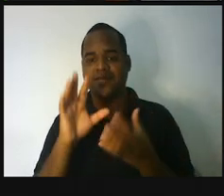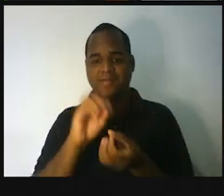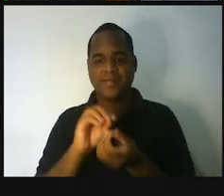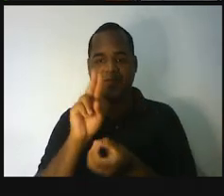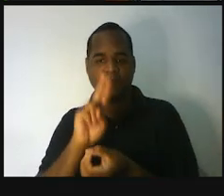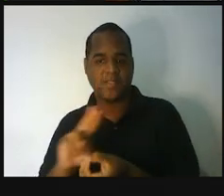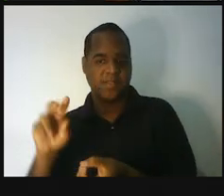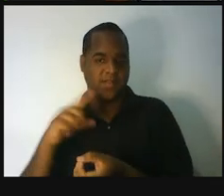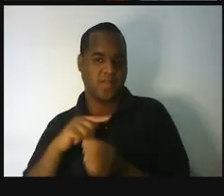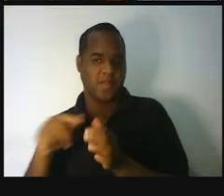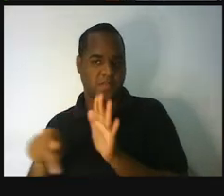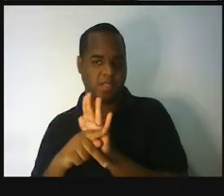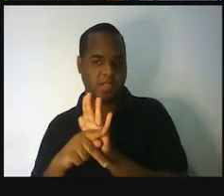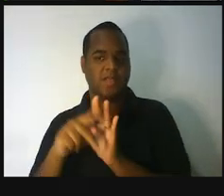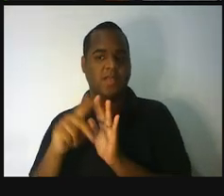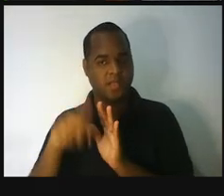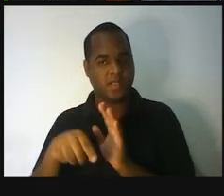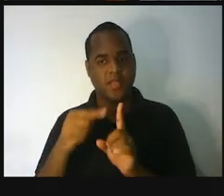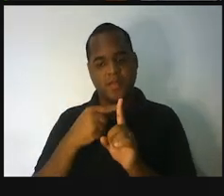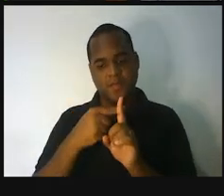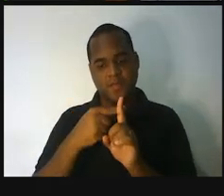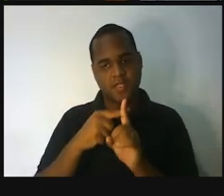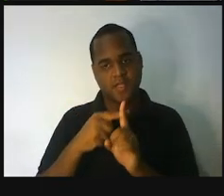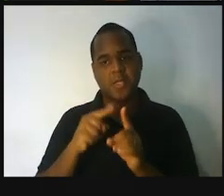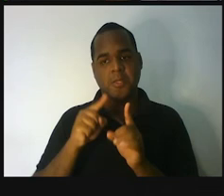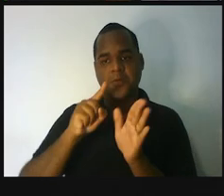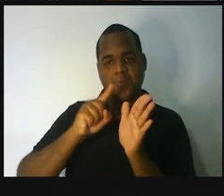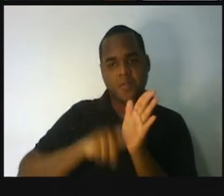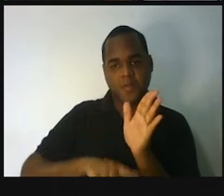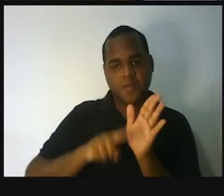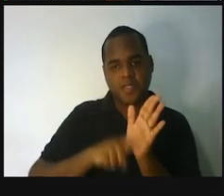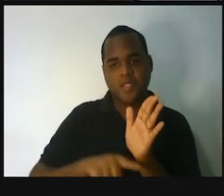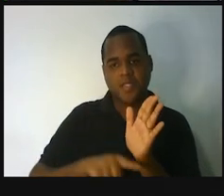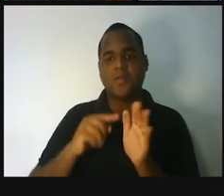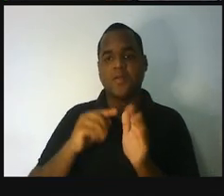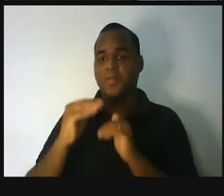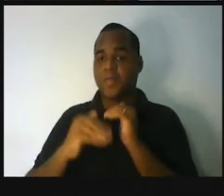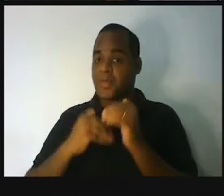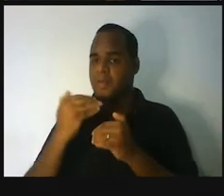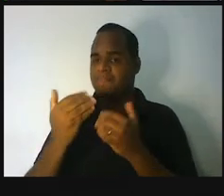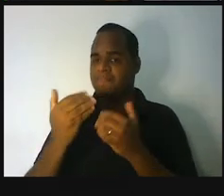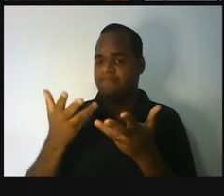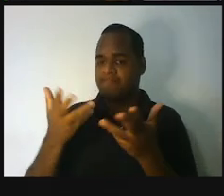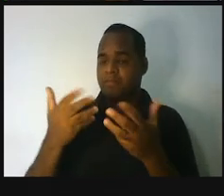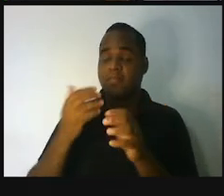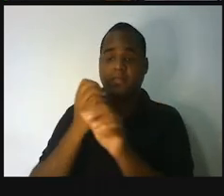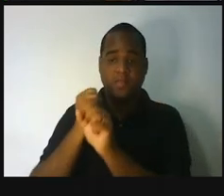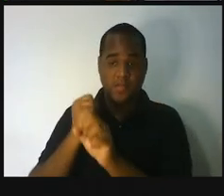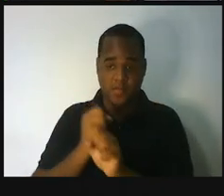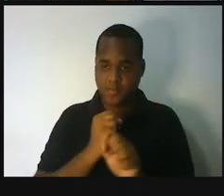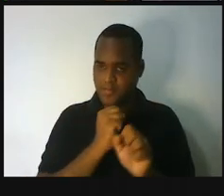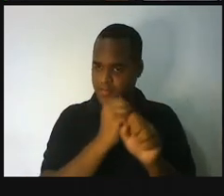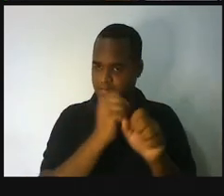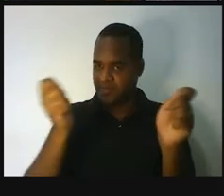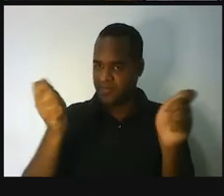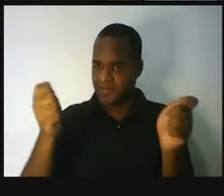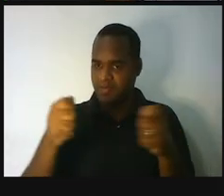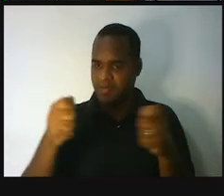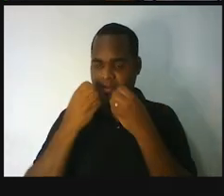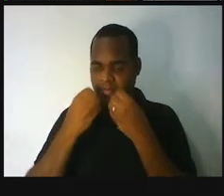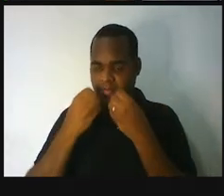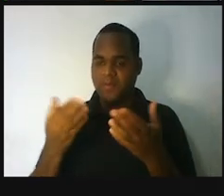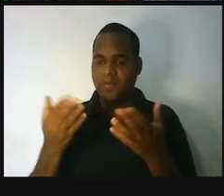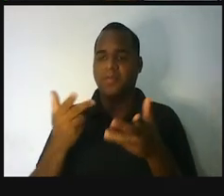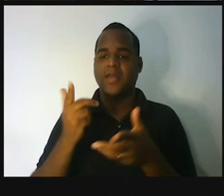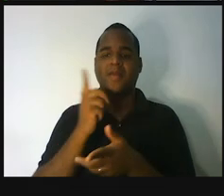propriedades que eu trouxe que envolvem contas de adição e subtração para a gente desenvolver as nossas estratégias